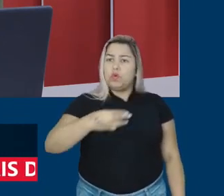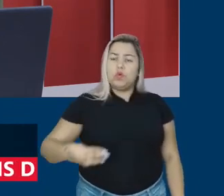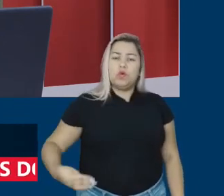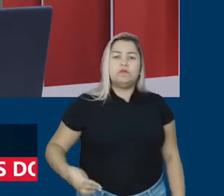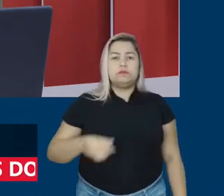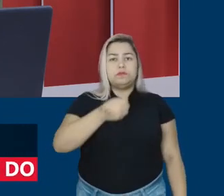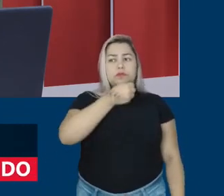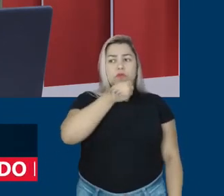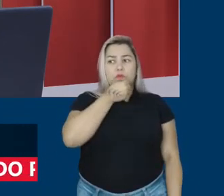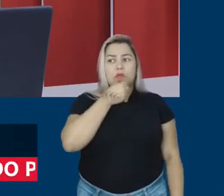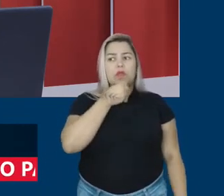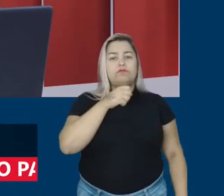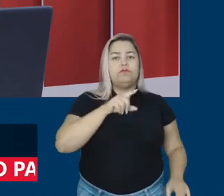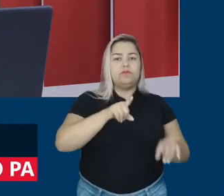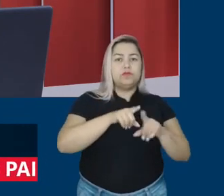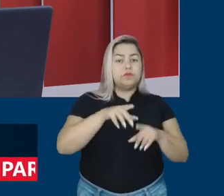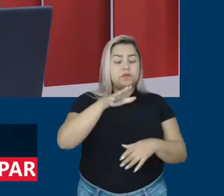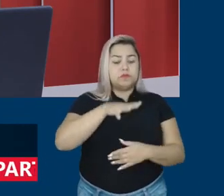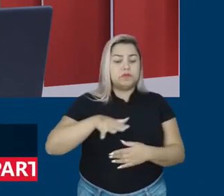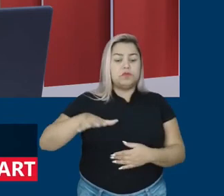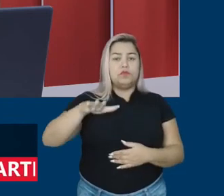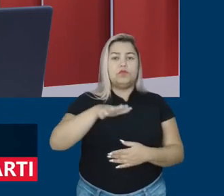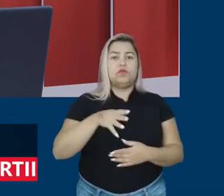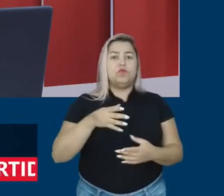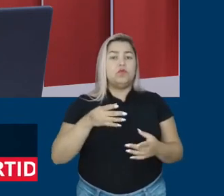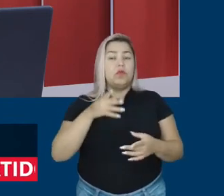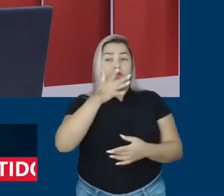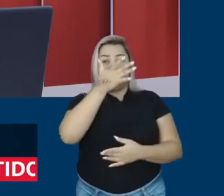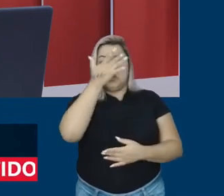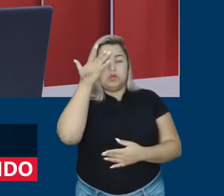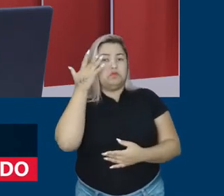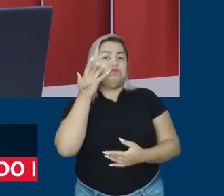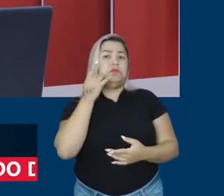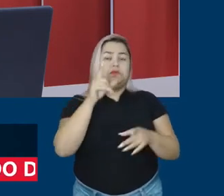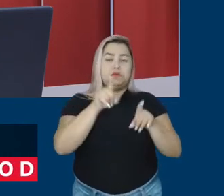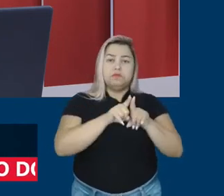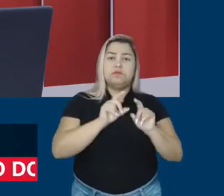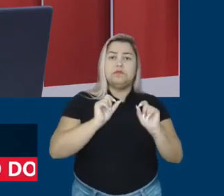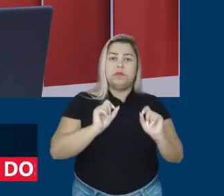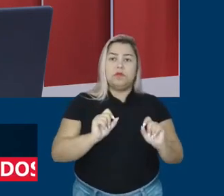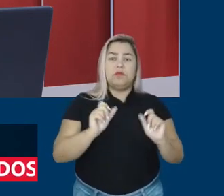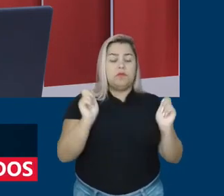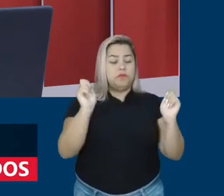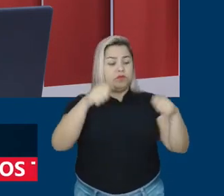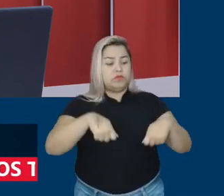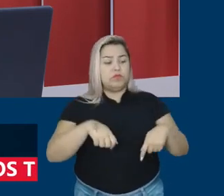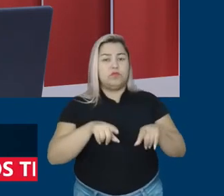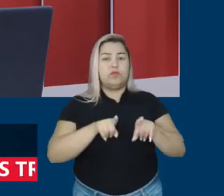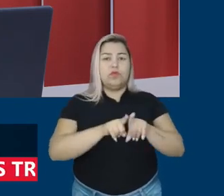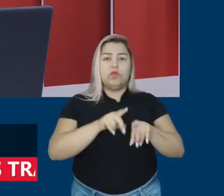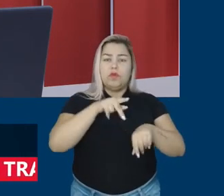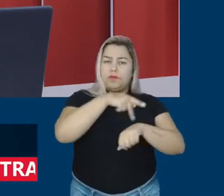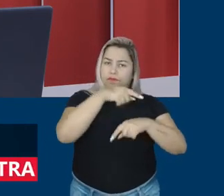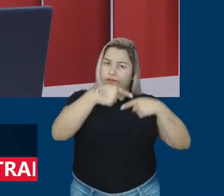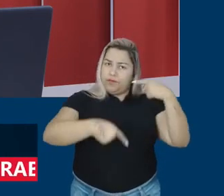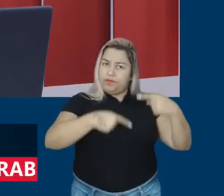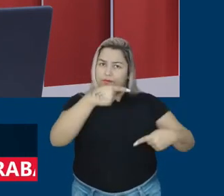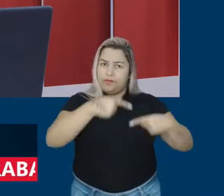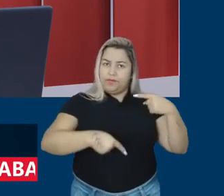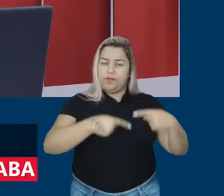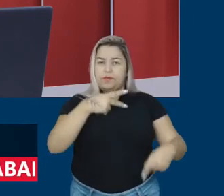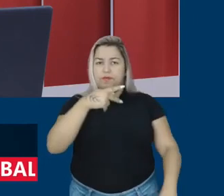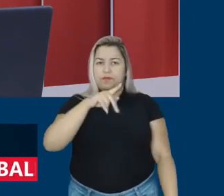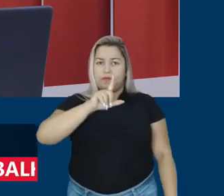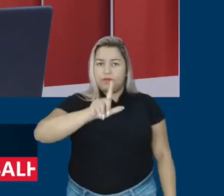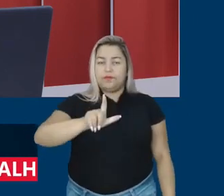explicar as ações da Secretaria Nacional do Consumidor e fazer uma defesa da necessidade do país discutir, de fato, a fundo, né? Esse